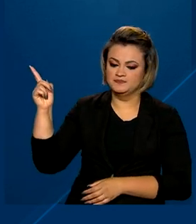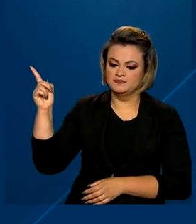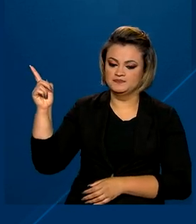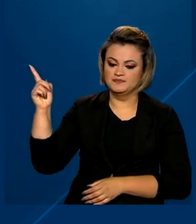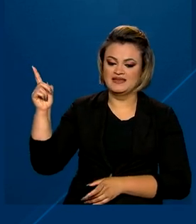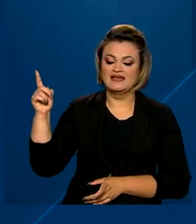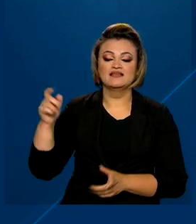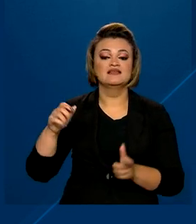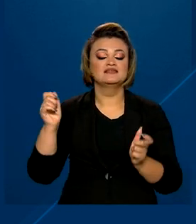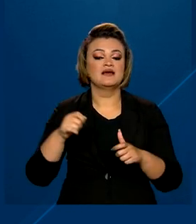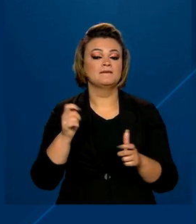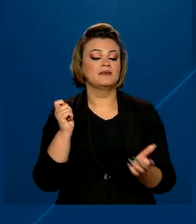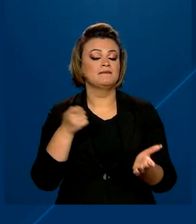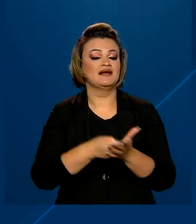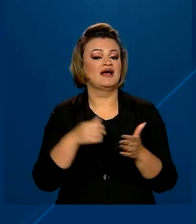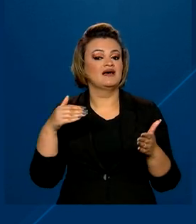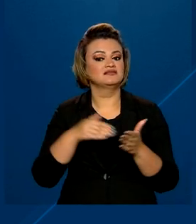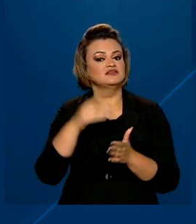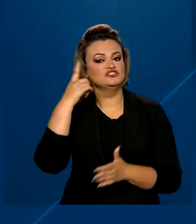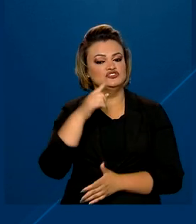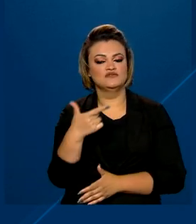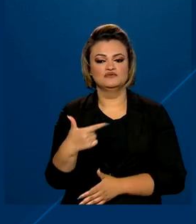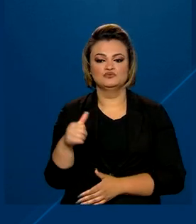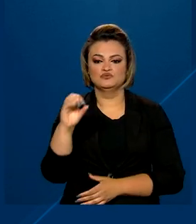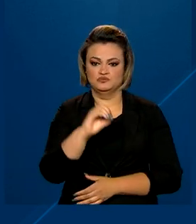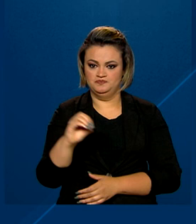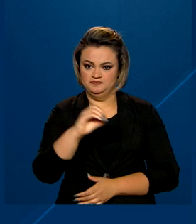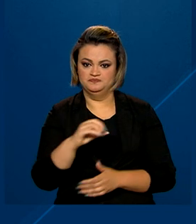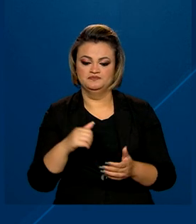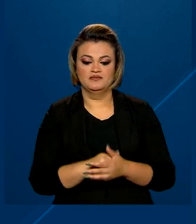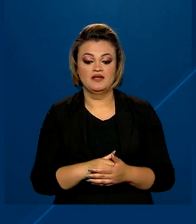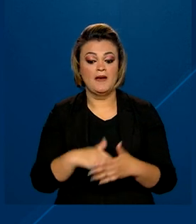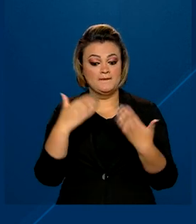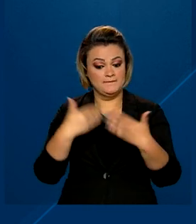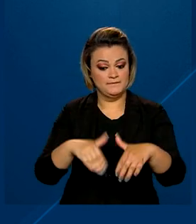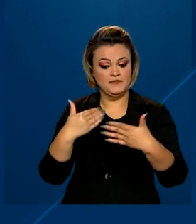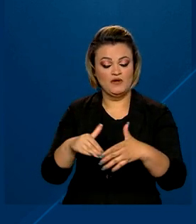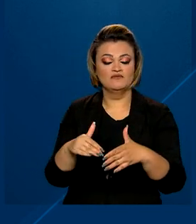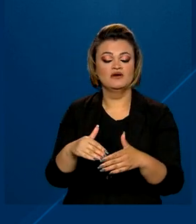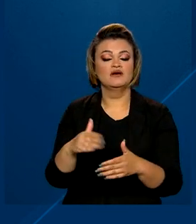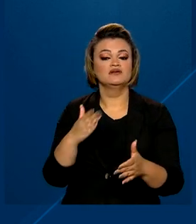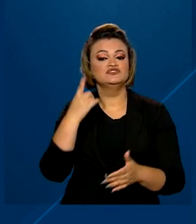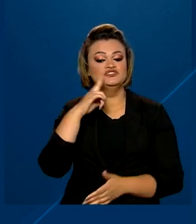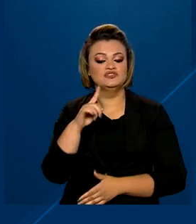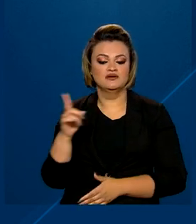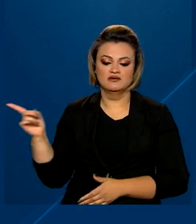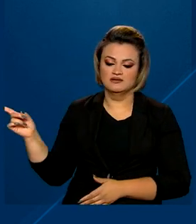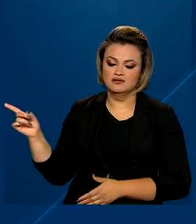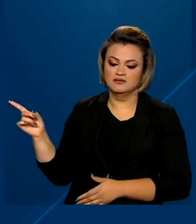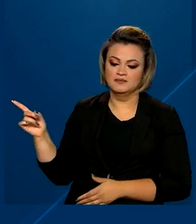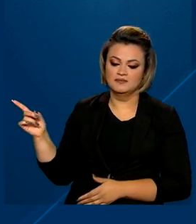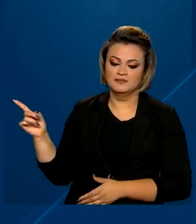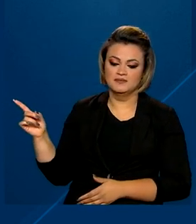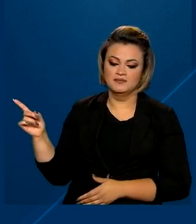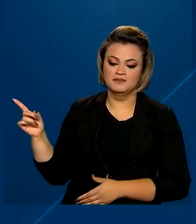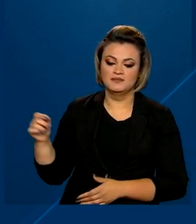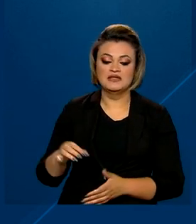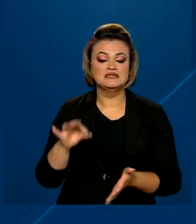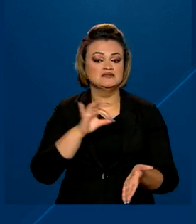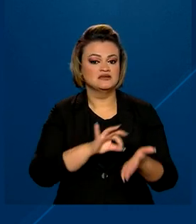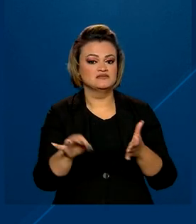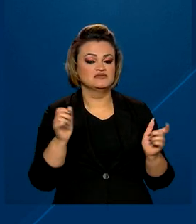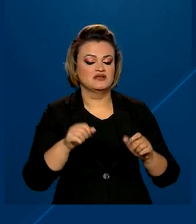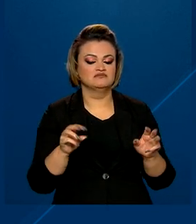e poderá ser pago até o dia 21 de outubro. As provas objetivas serão no dia 27 de novembro. As